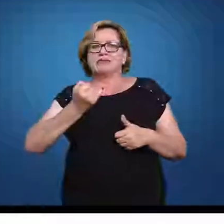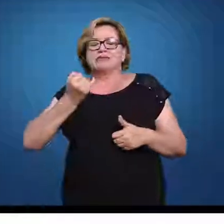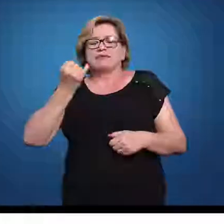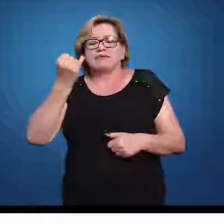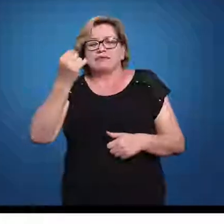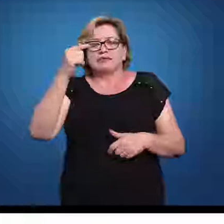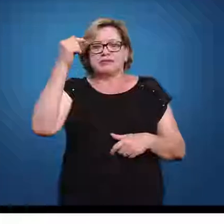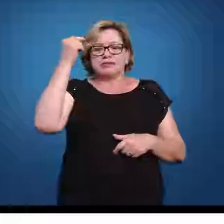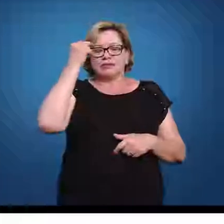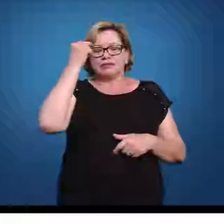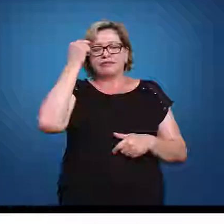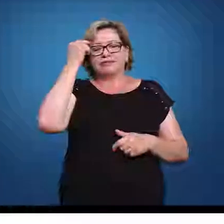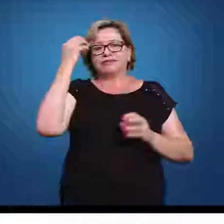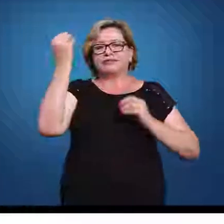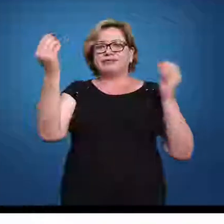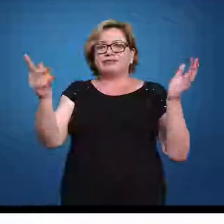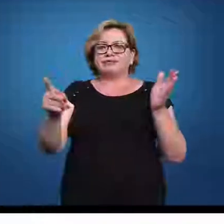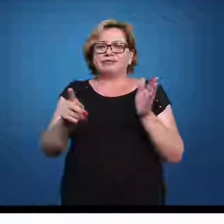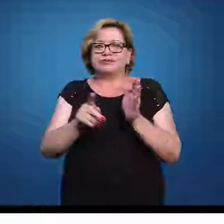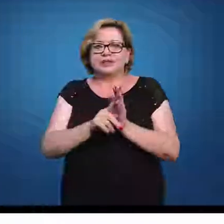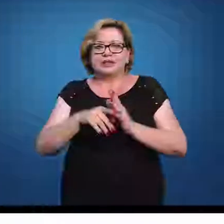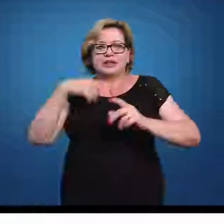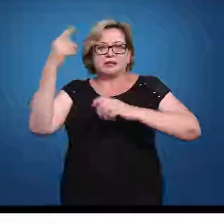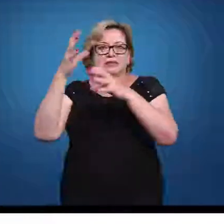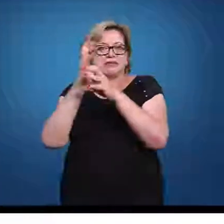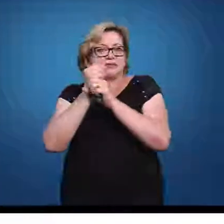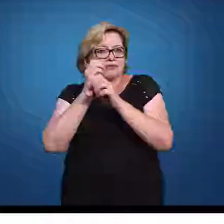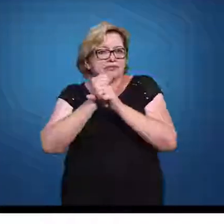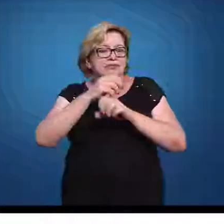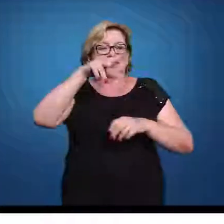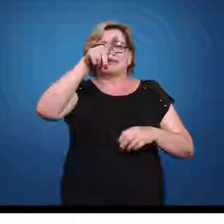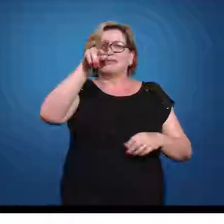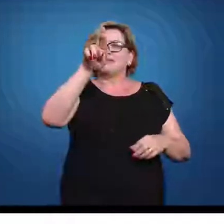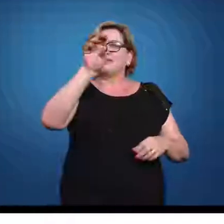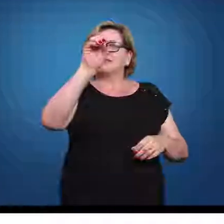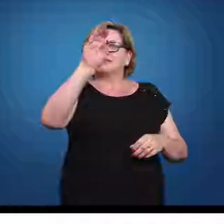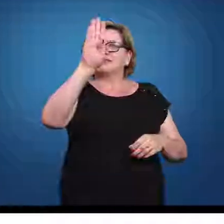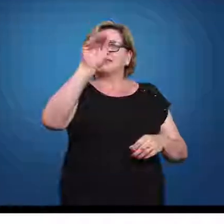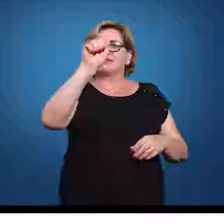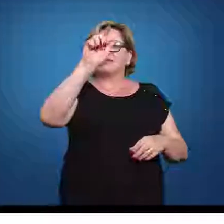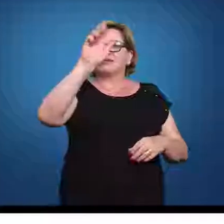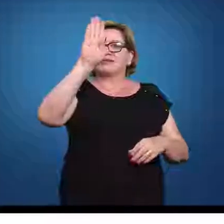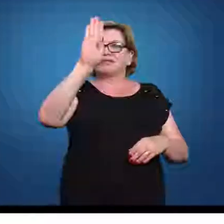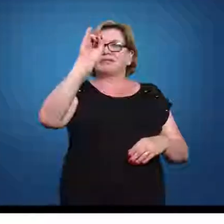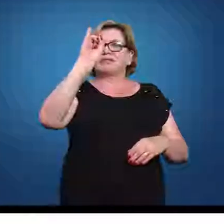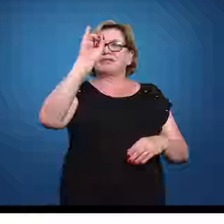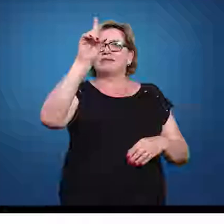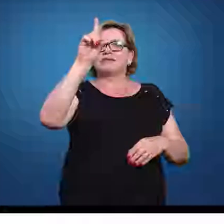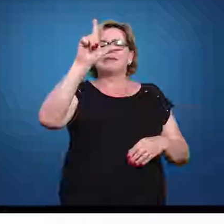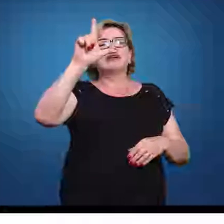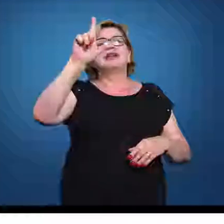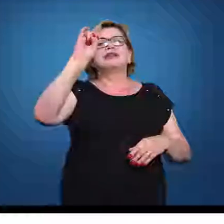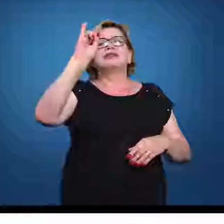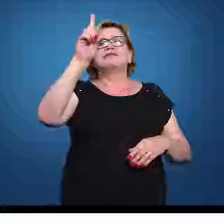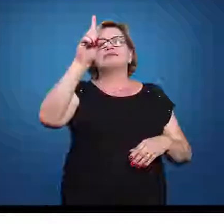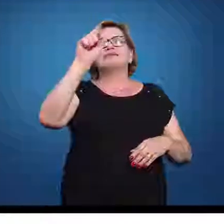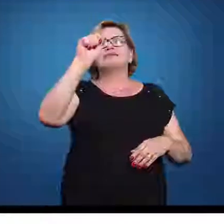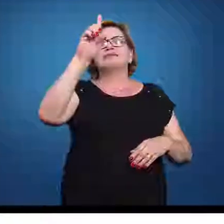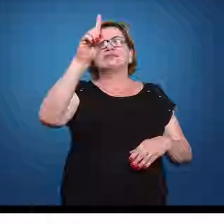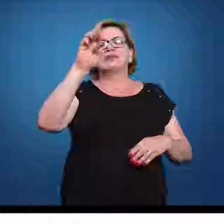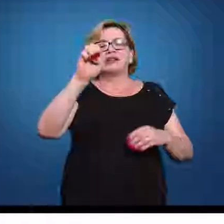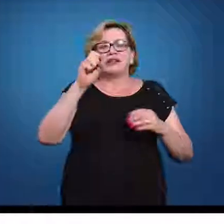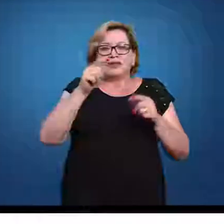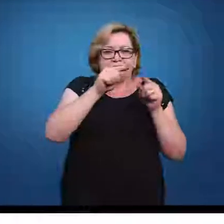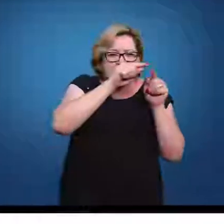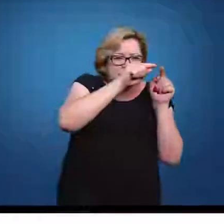associação que a gente vai fazer em relação ao cálculo de probabilidade. Então, se eu pegar essa área aqui, desde o início